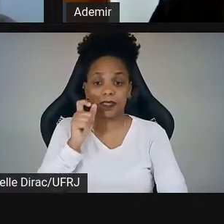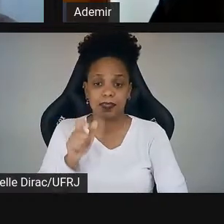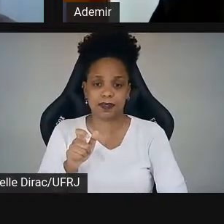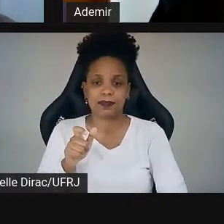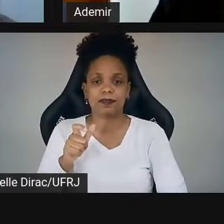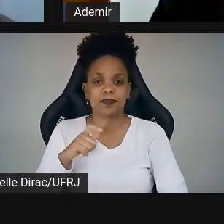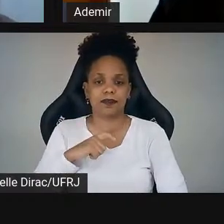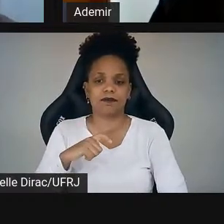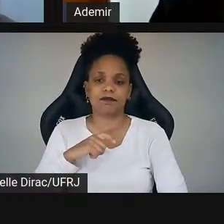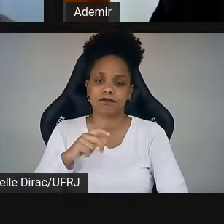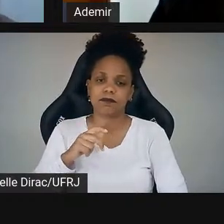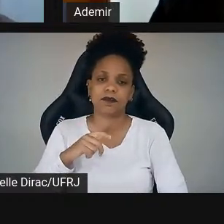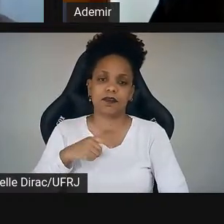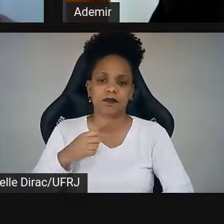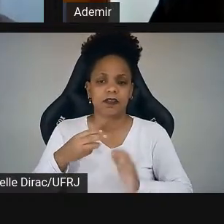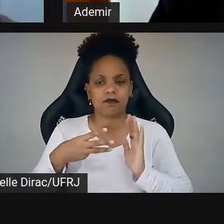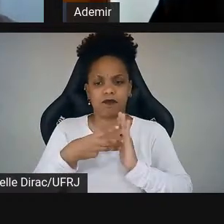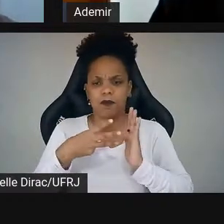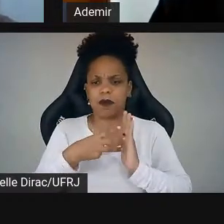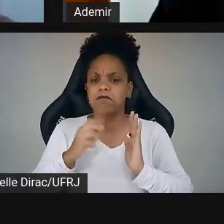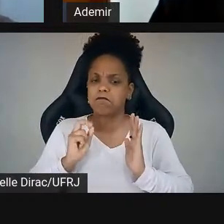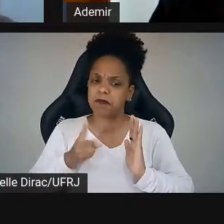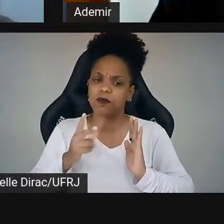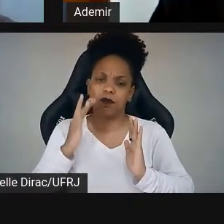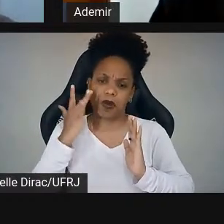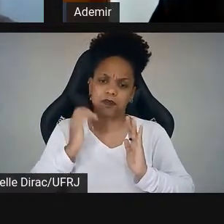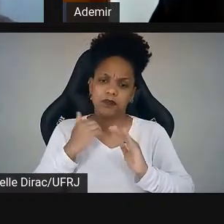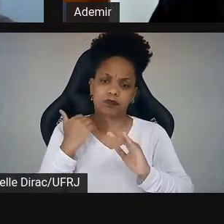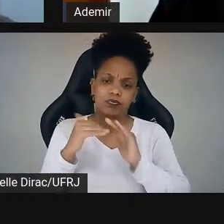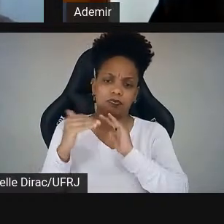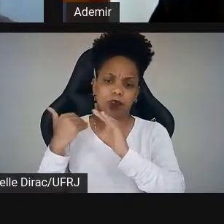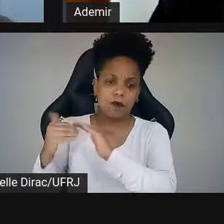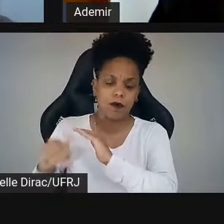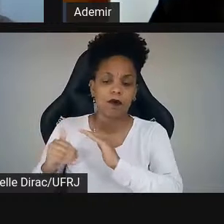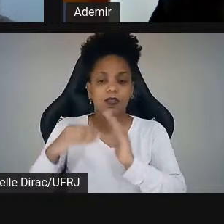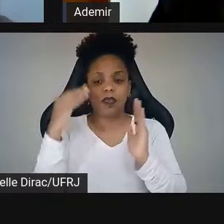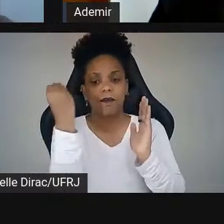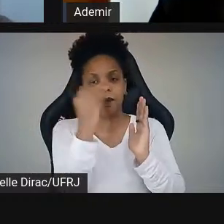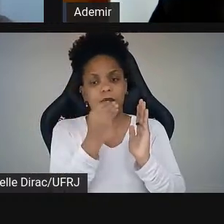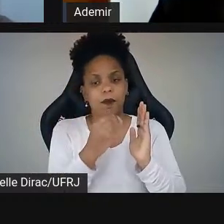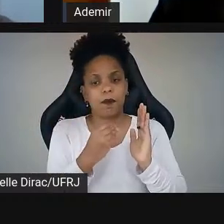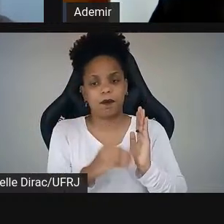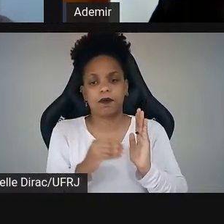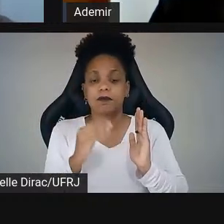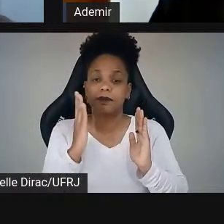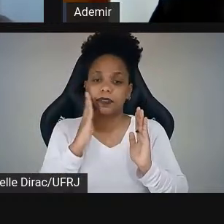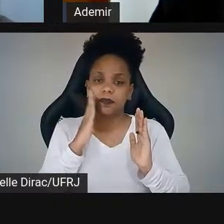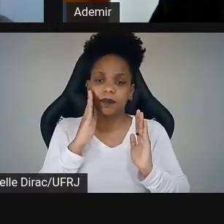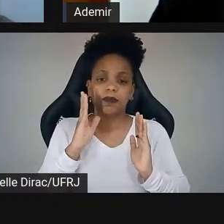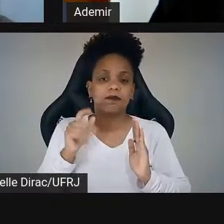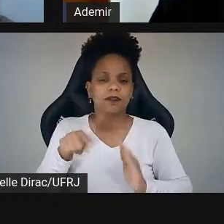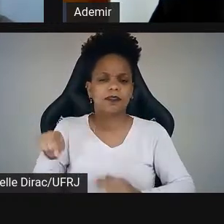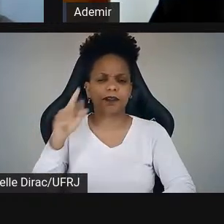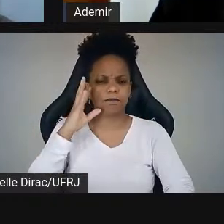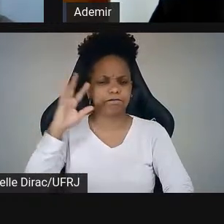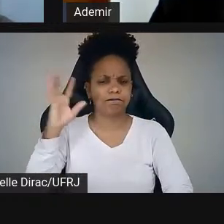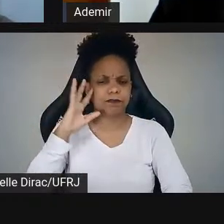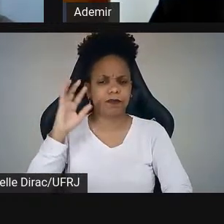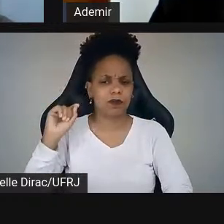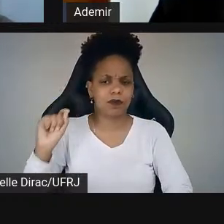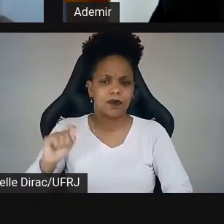gente deve mandar esse mesmo formulário novamente, e aí pedir para que as pessoas preencham esse formulário para que a gente possa saber o que os nossos alunos estão pensando em relação